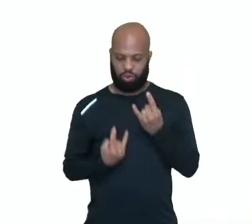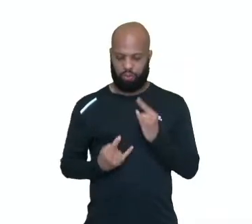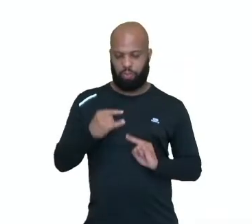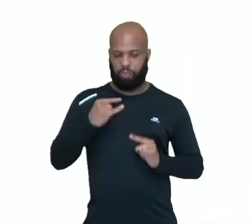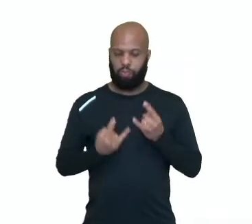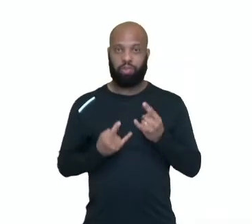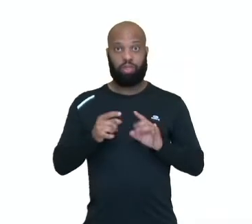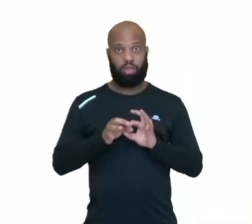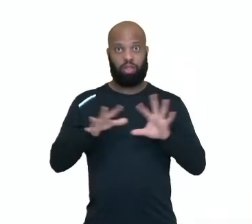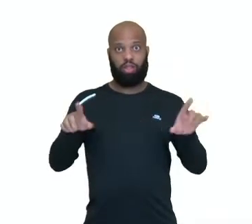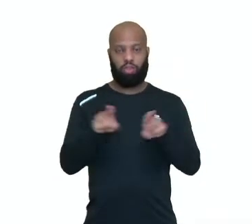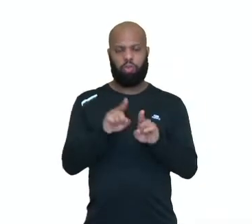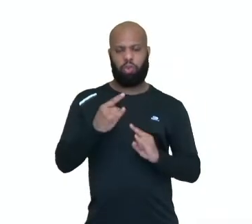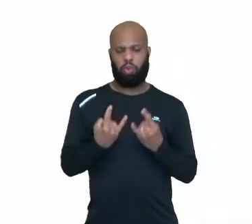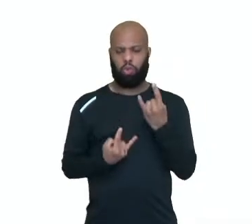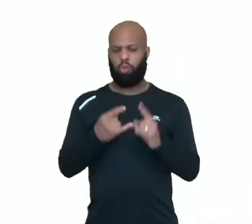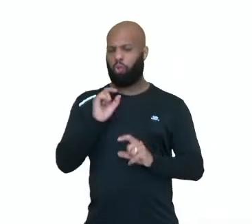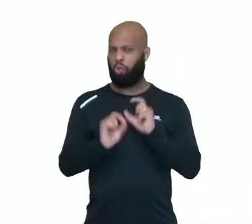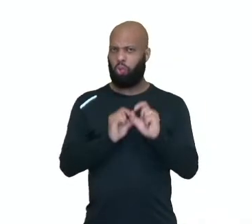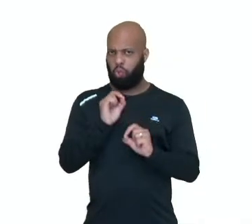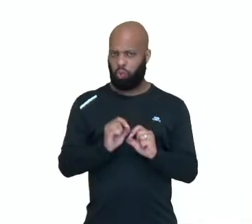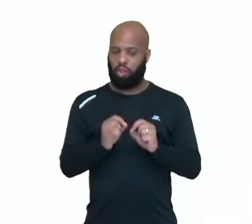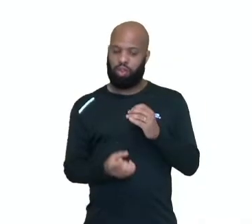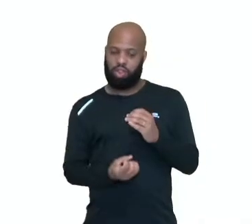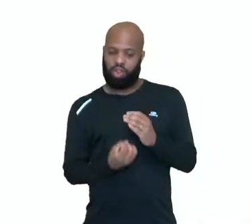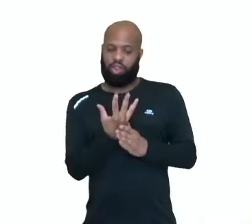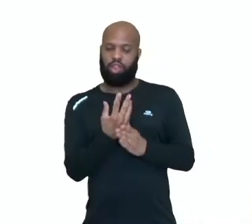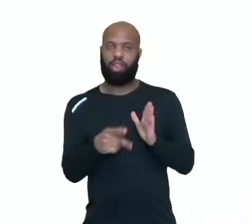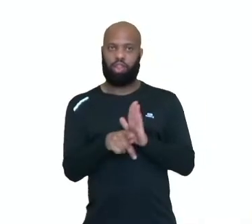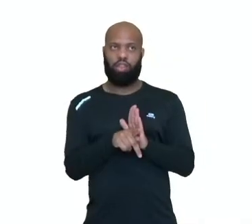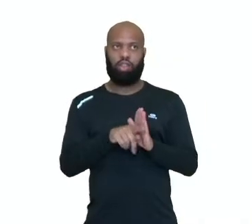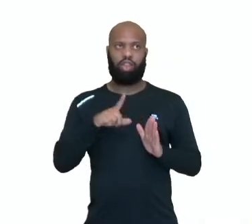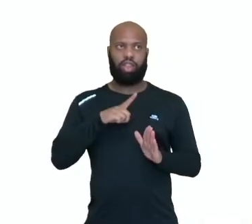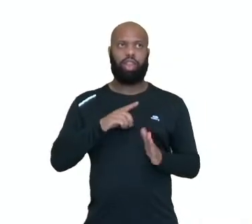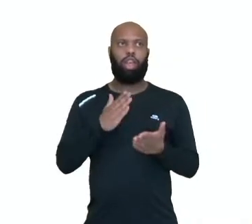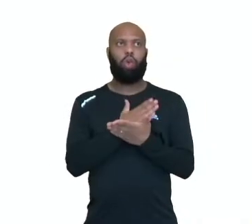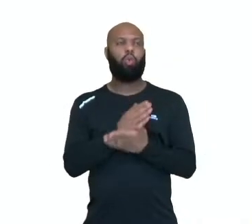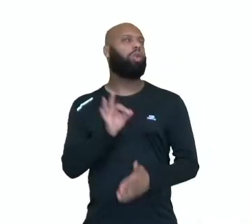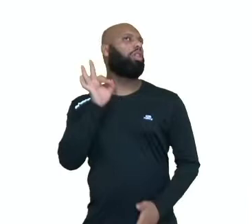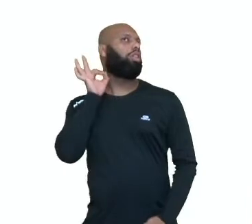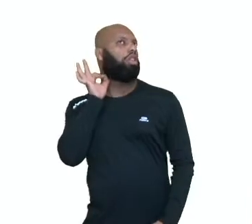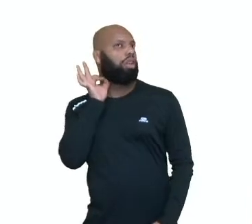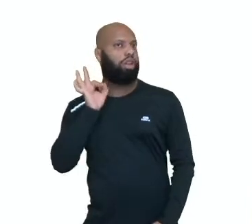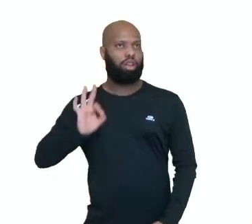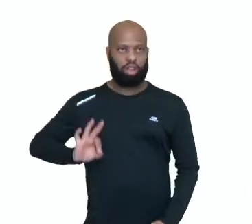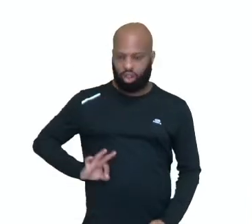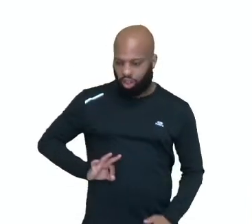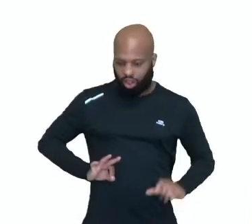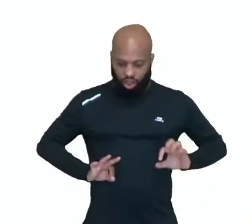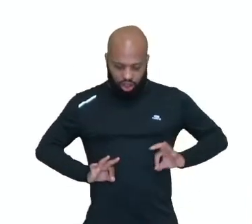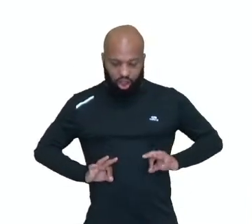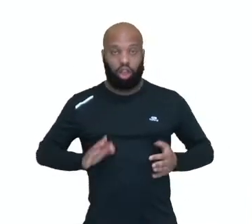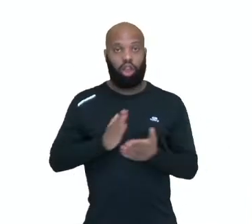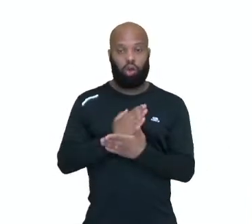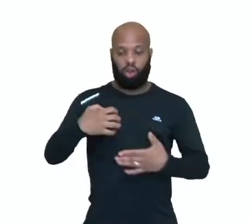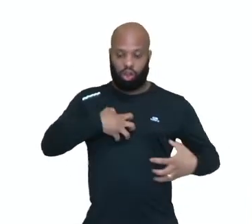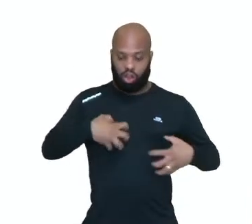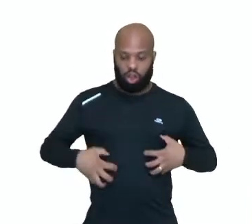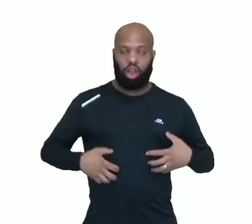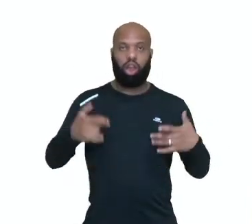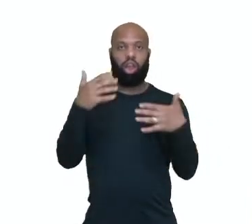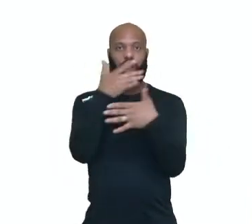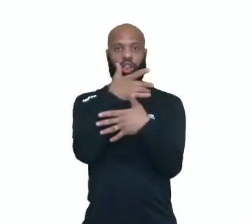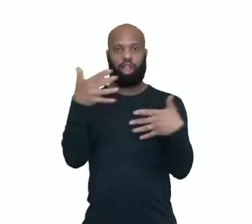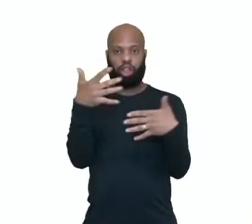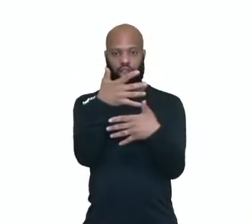Então os hormônios são substâncias produzidas pelas glândulas endócrinas que atuam em tecidos e órgãos específicos. Isso quer dizer que